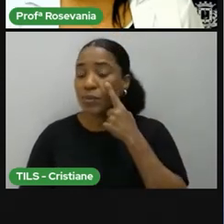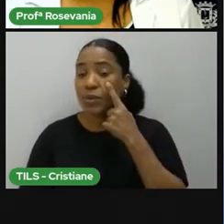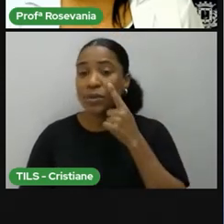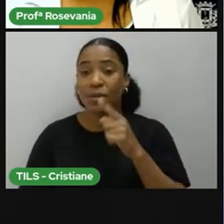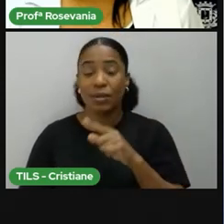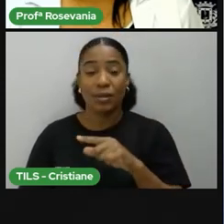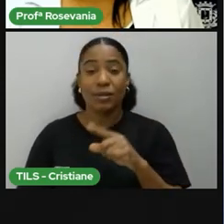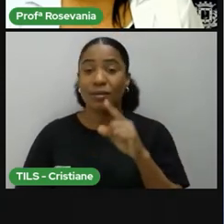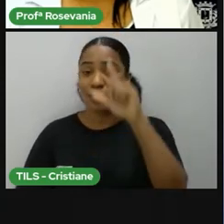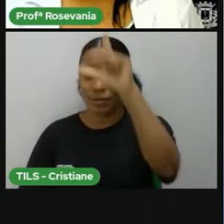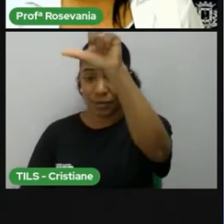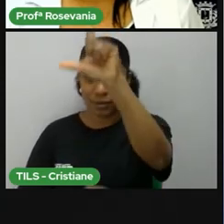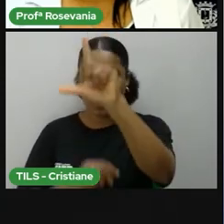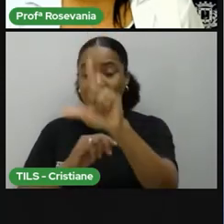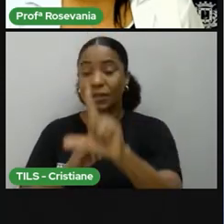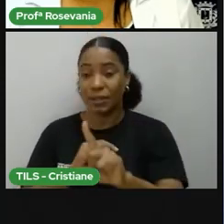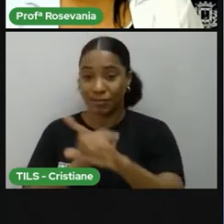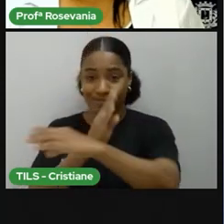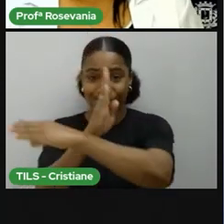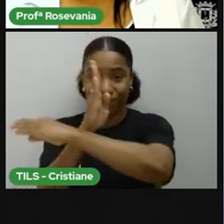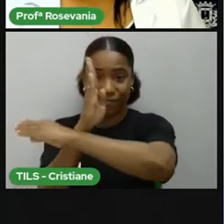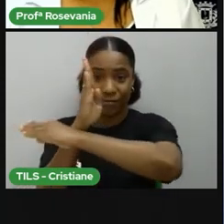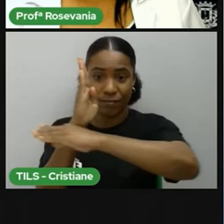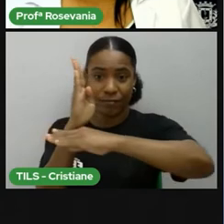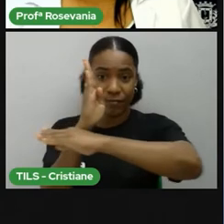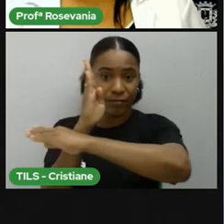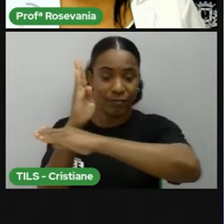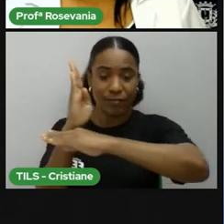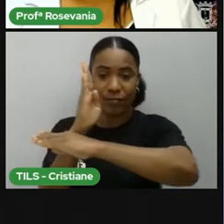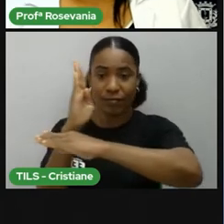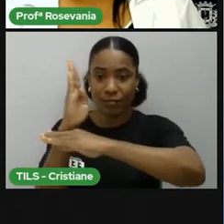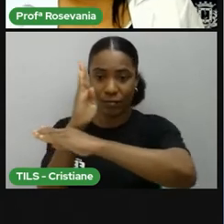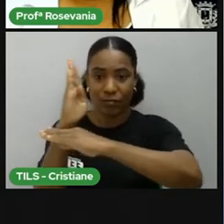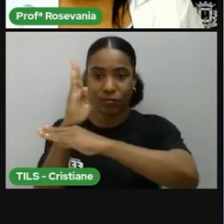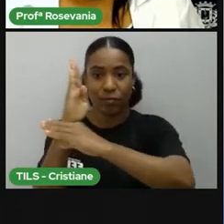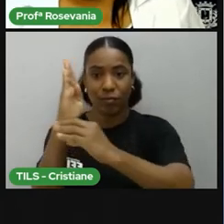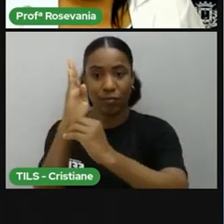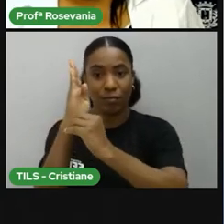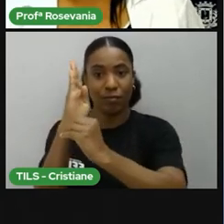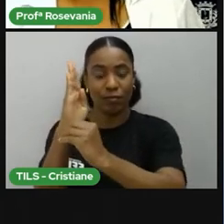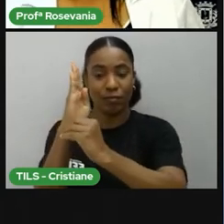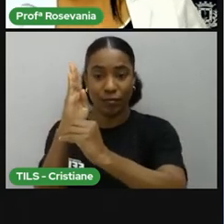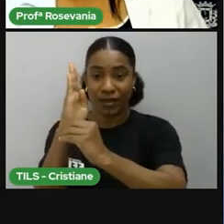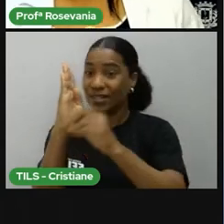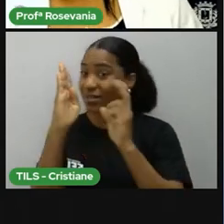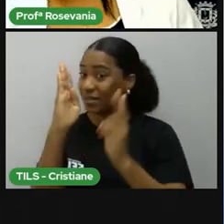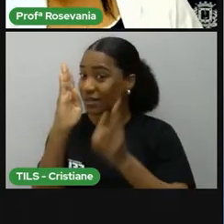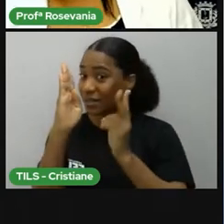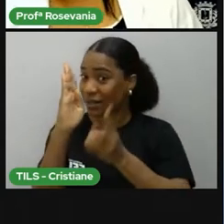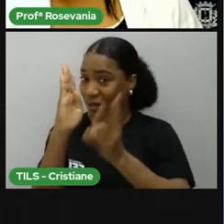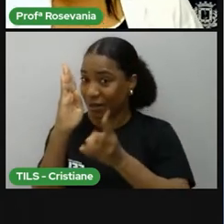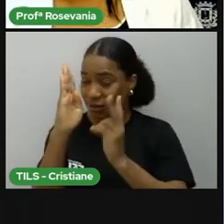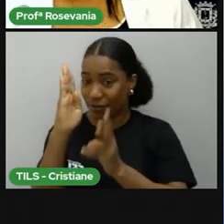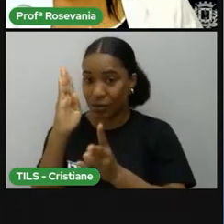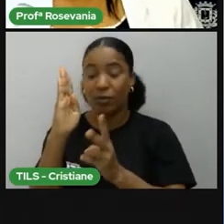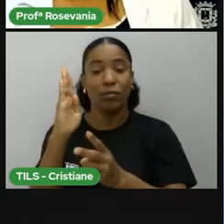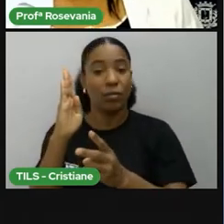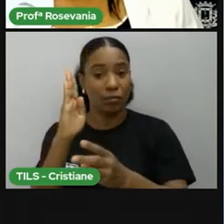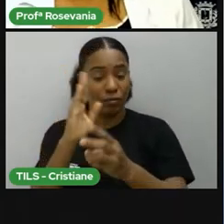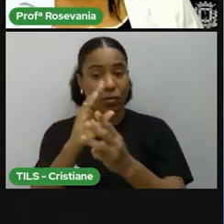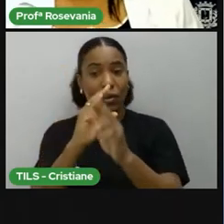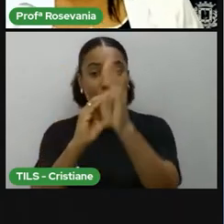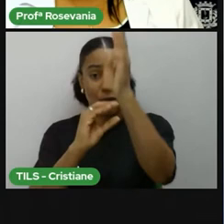é que eu vou chamar isso de coordenada geográfica. Então, toda vez quando você dá uma coordenada geográfica, você está falando